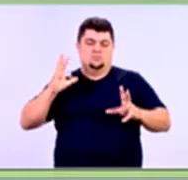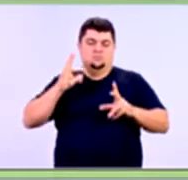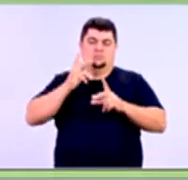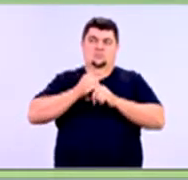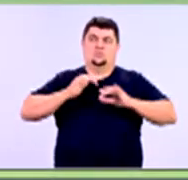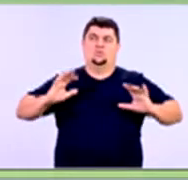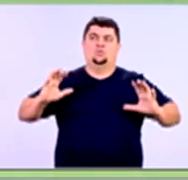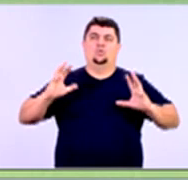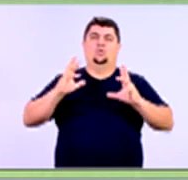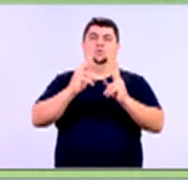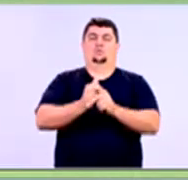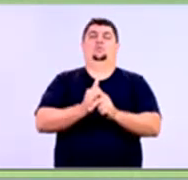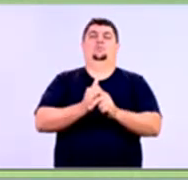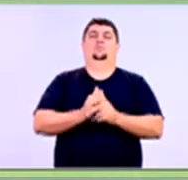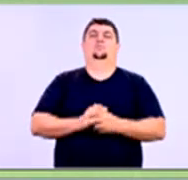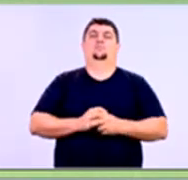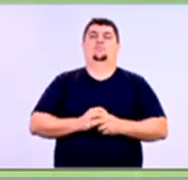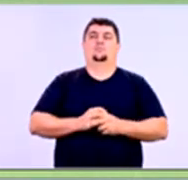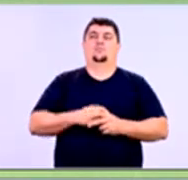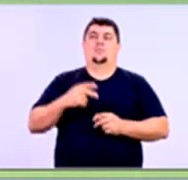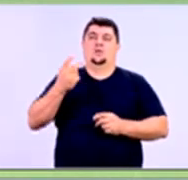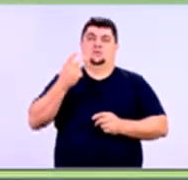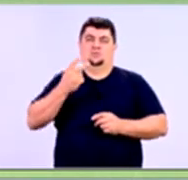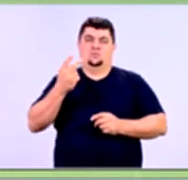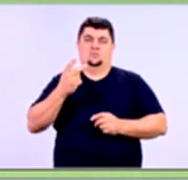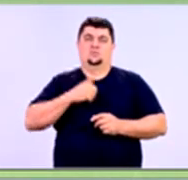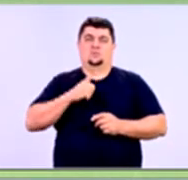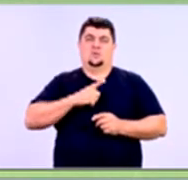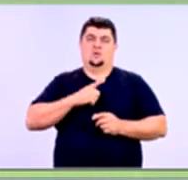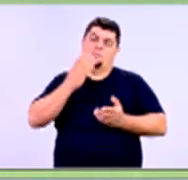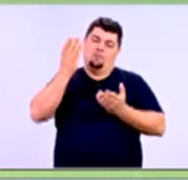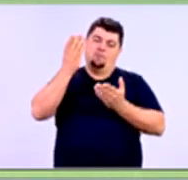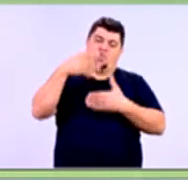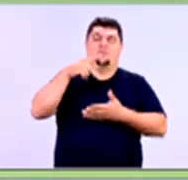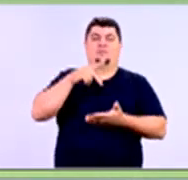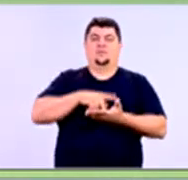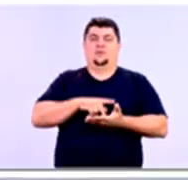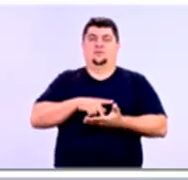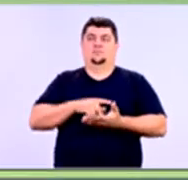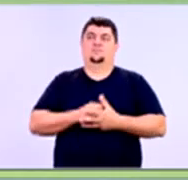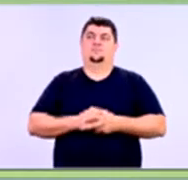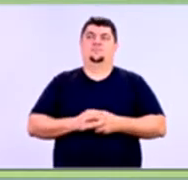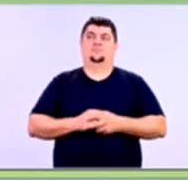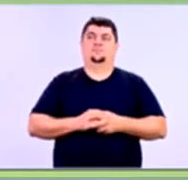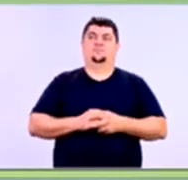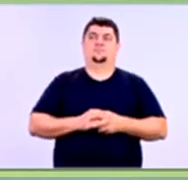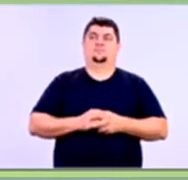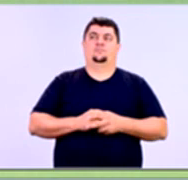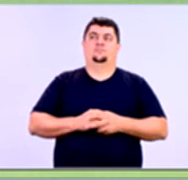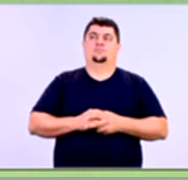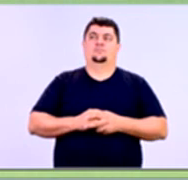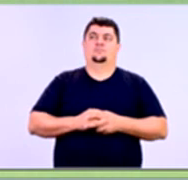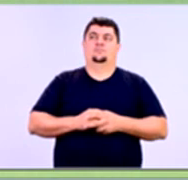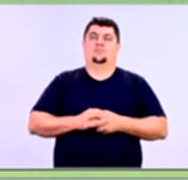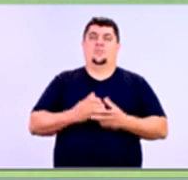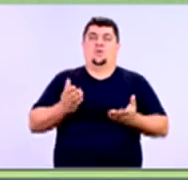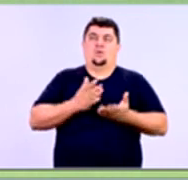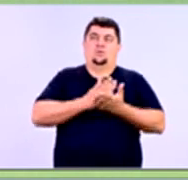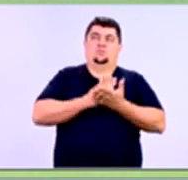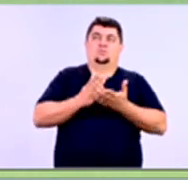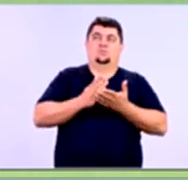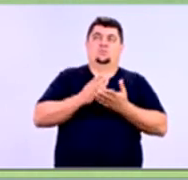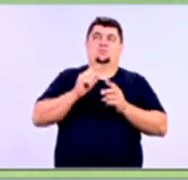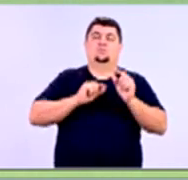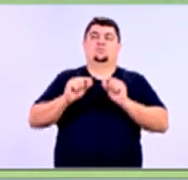que foi apresentado na emenda. Na segunda parte da aula, haverá a avaliação regular. Então, para dar início na aula de hoje,